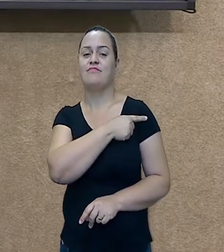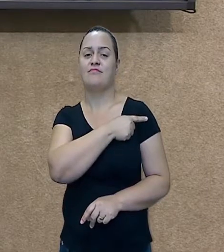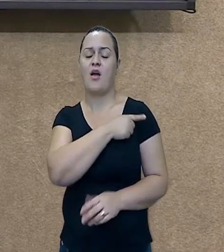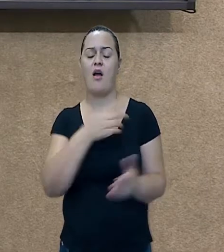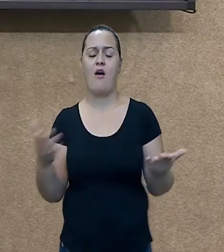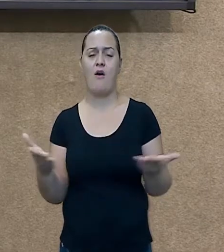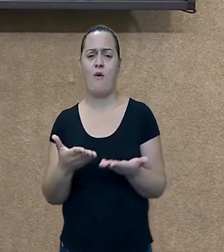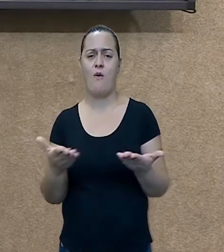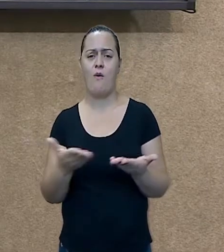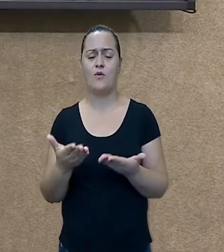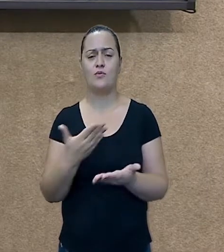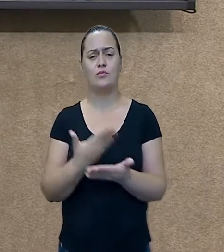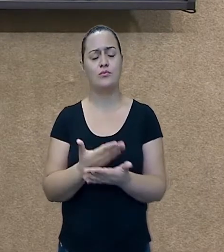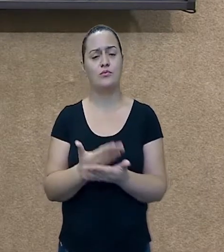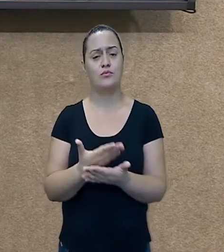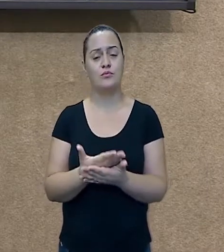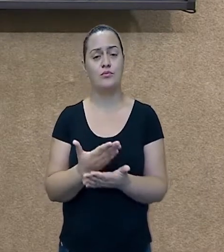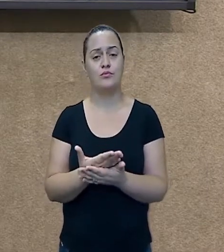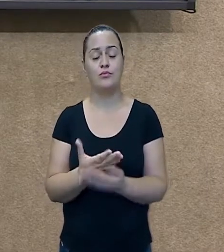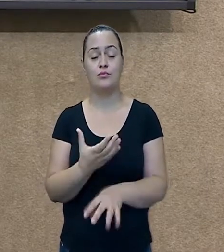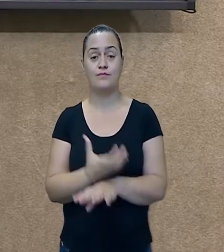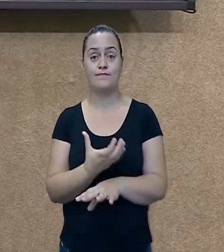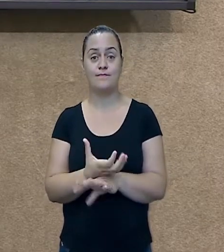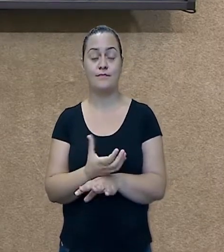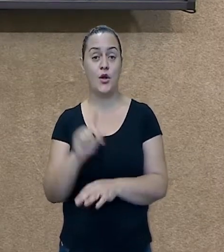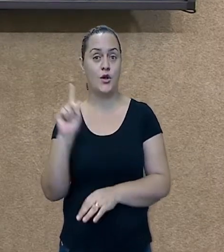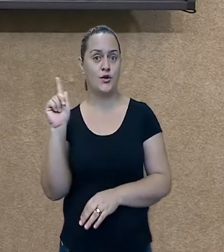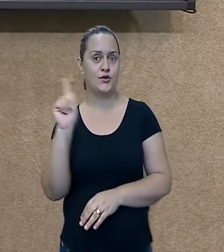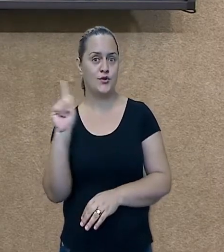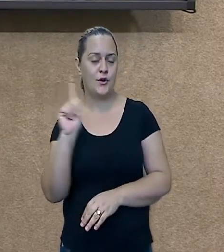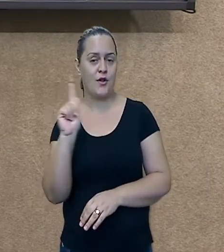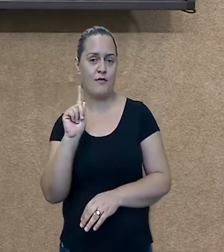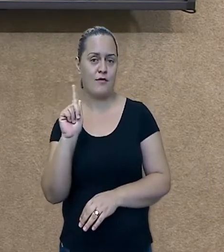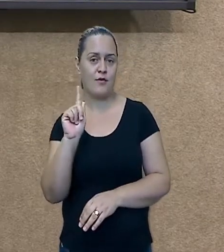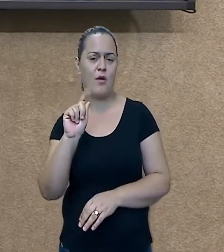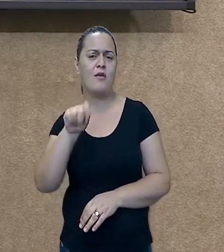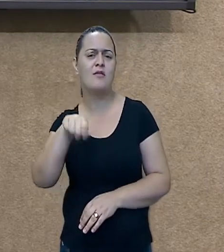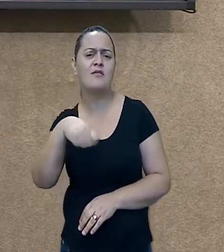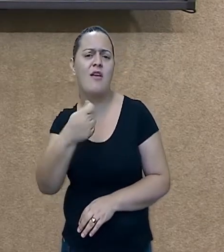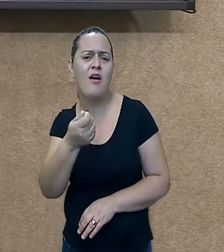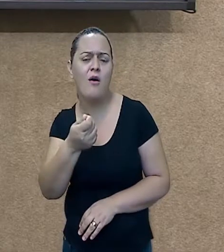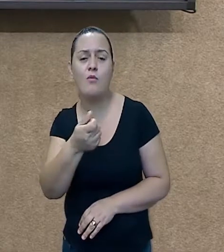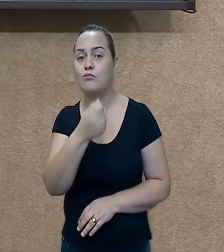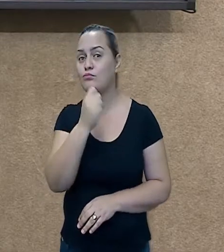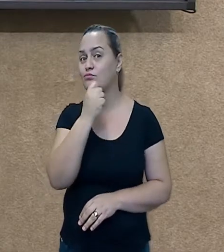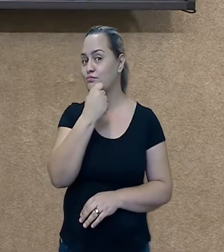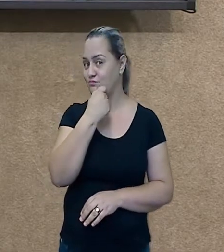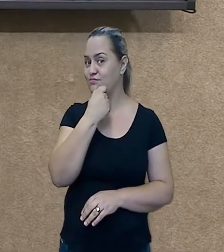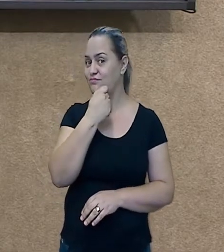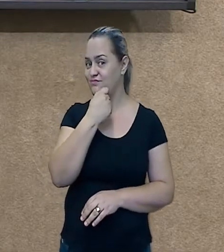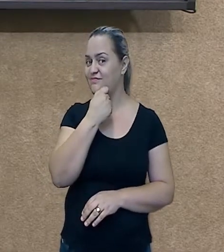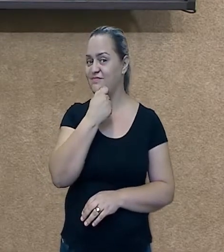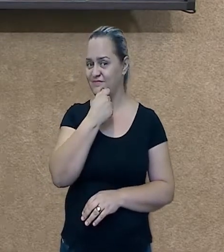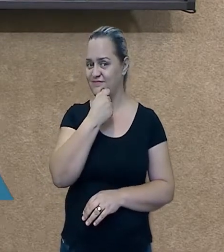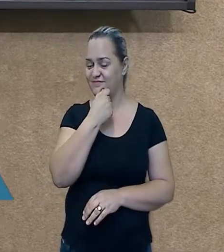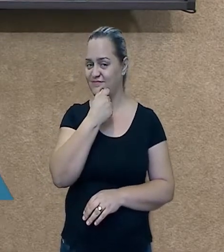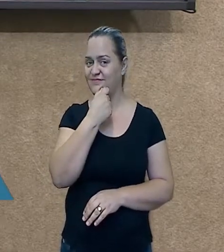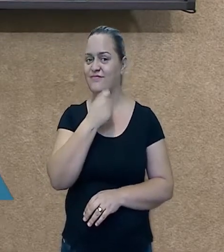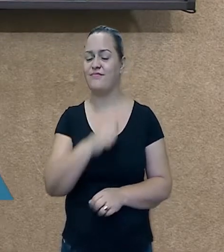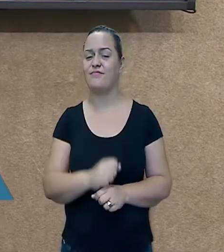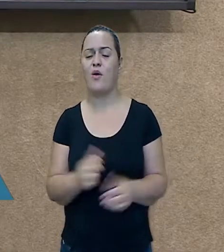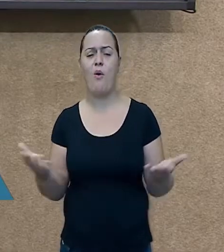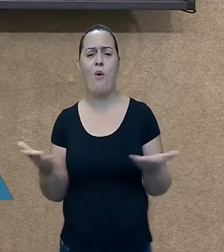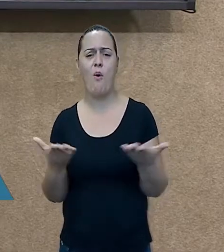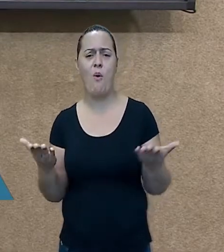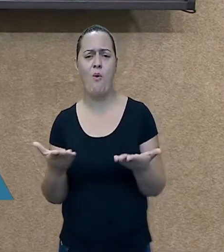o componente curricular Geografia. Só que na aula de hoje nós iremos trabalhar o quê? Volta às aulas.